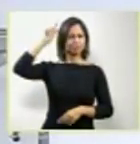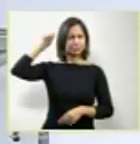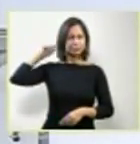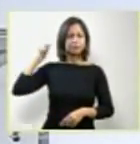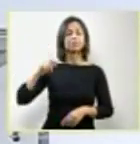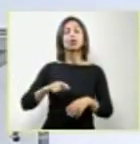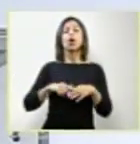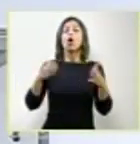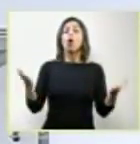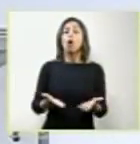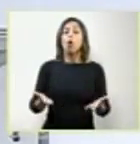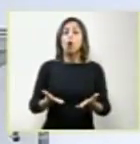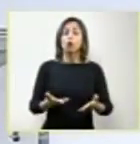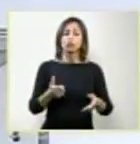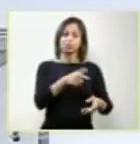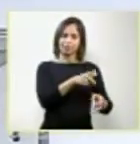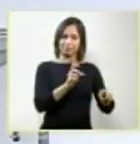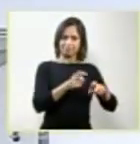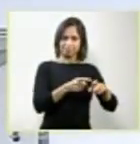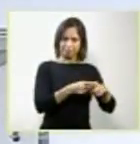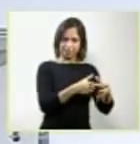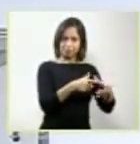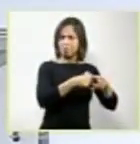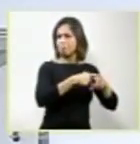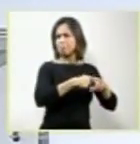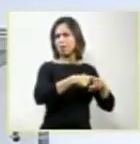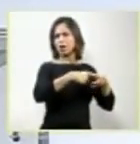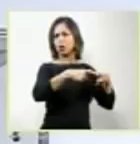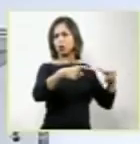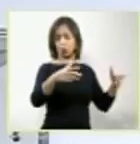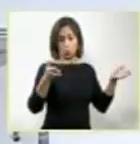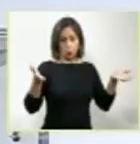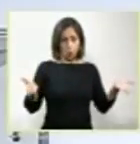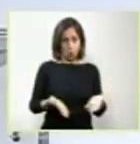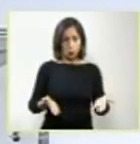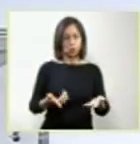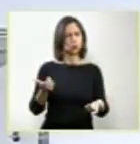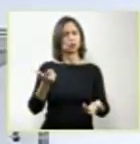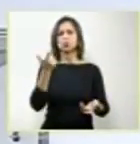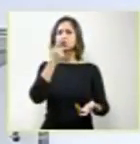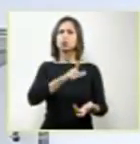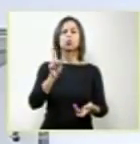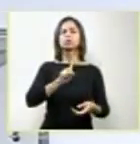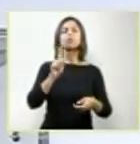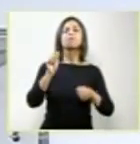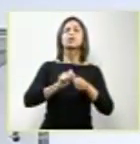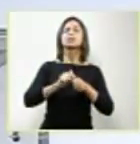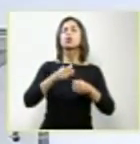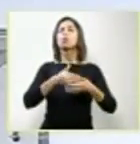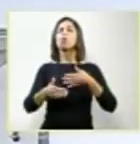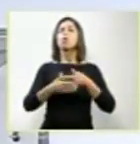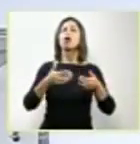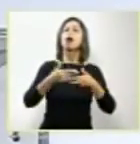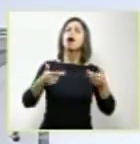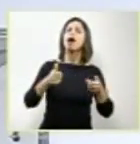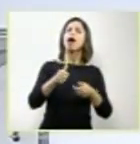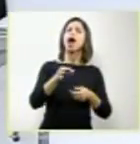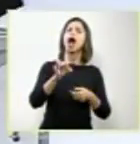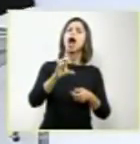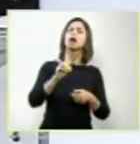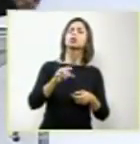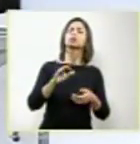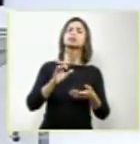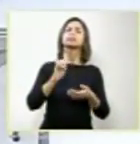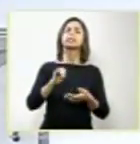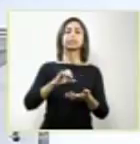maioria dos médicos não consegue mais executar nenhum ato sem a anuência,